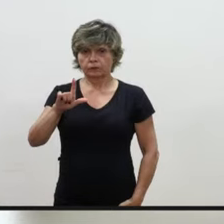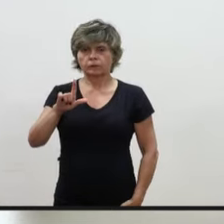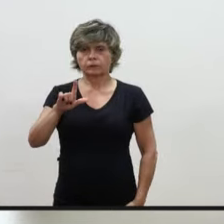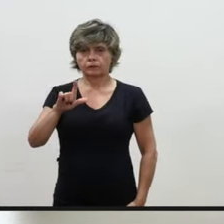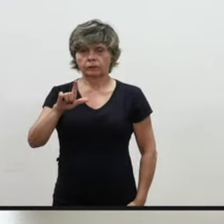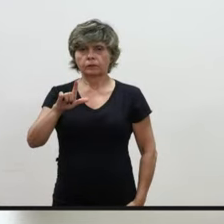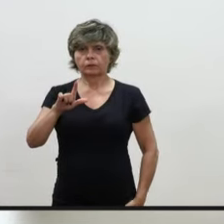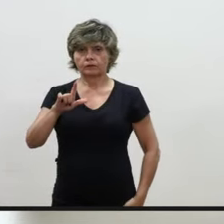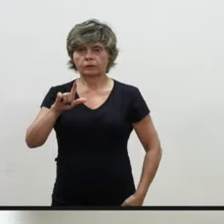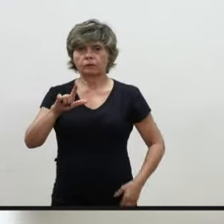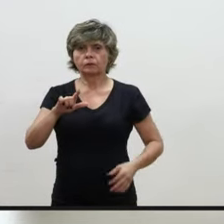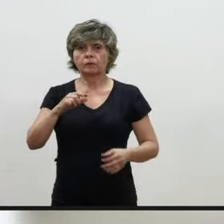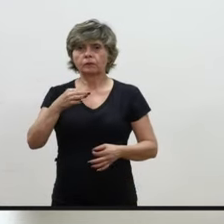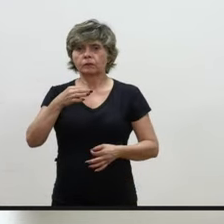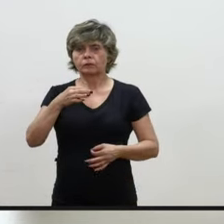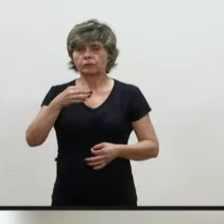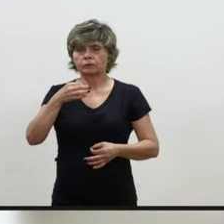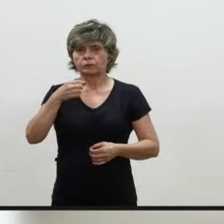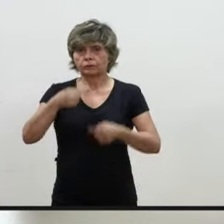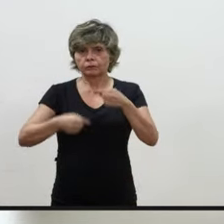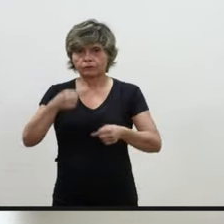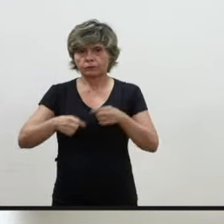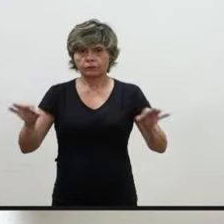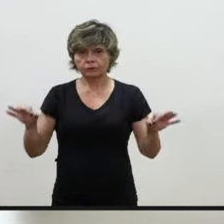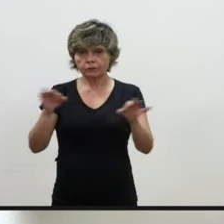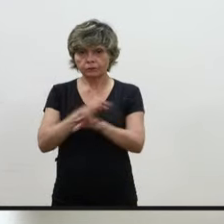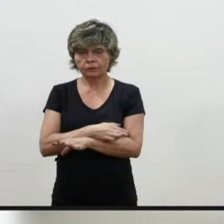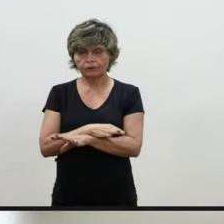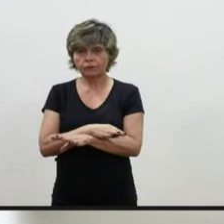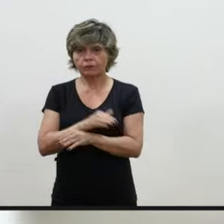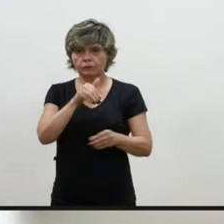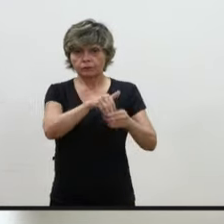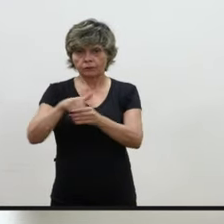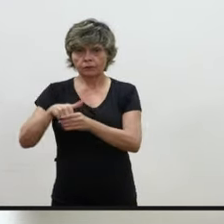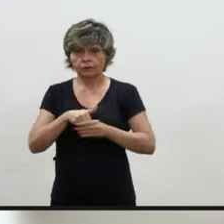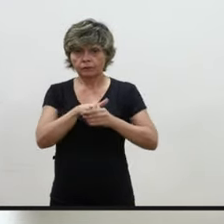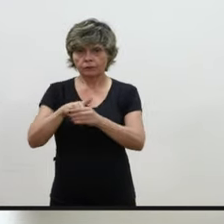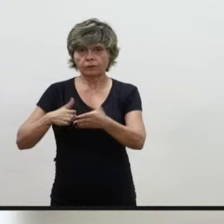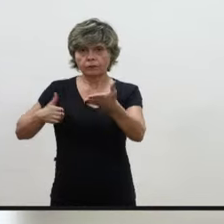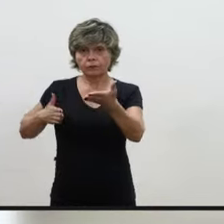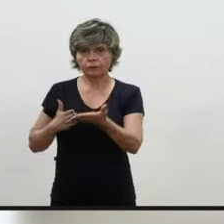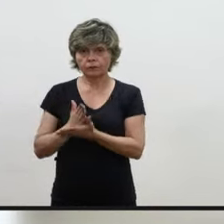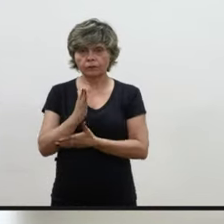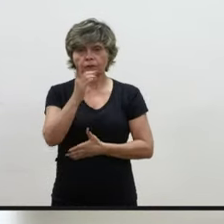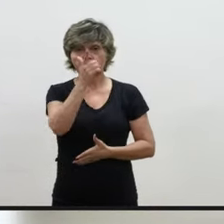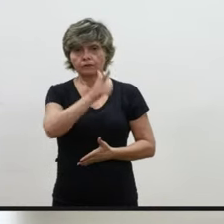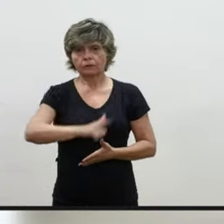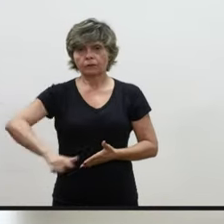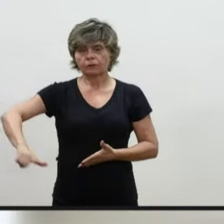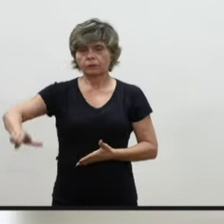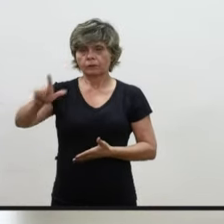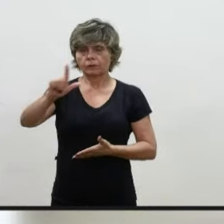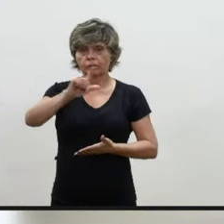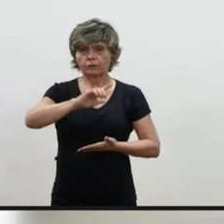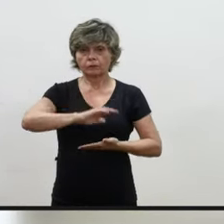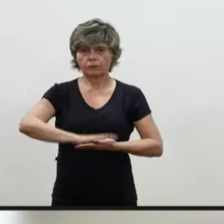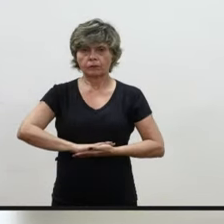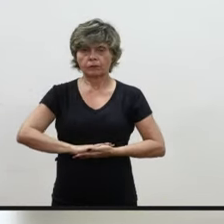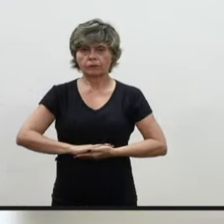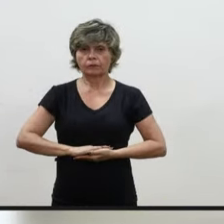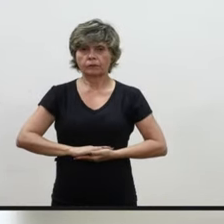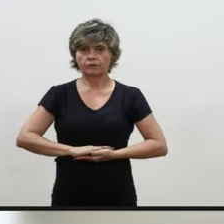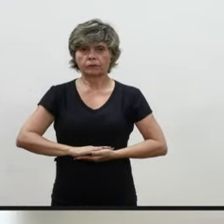Encerrada a discussão. Em votação. Aprovado nos termos do voto relator.